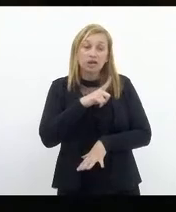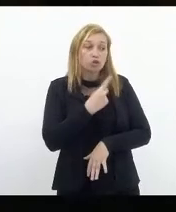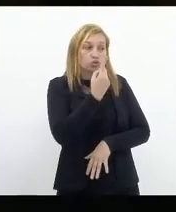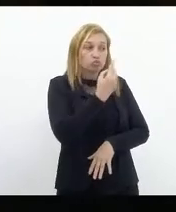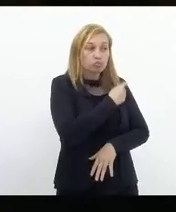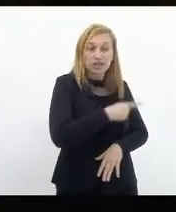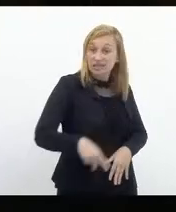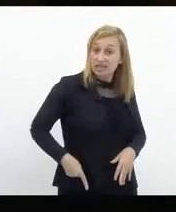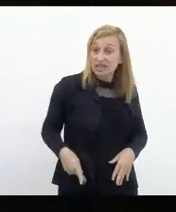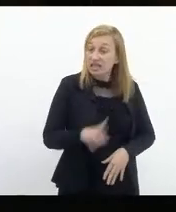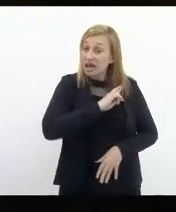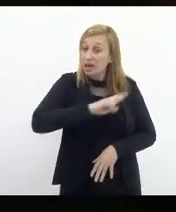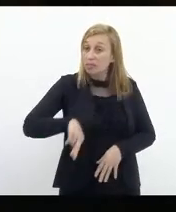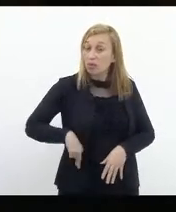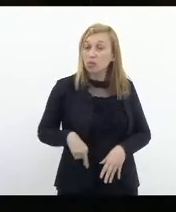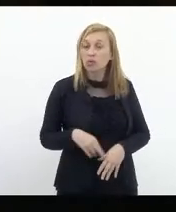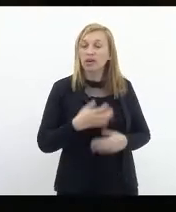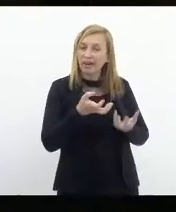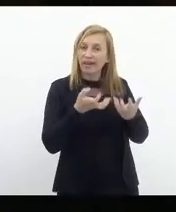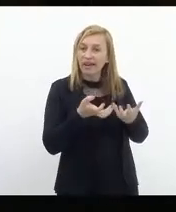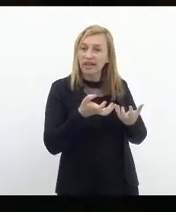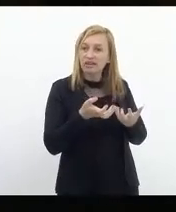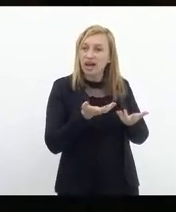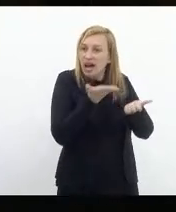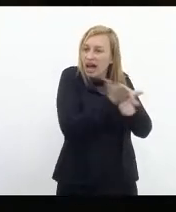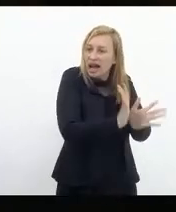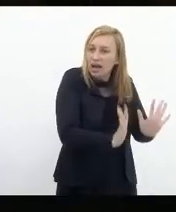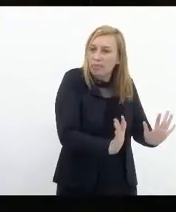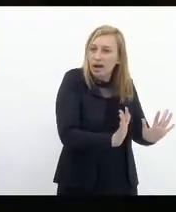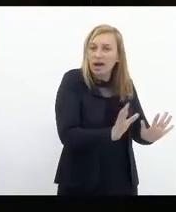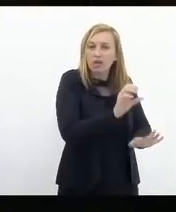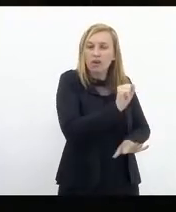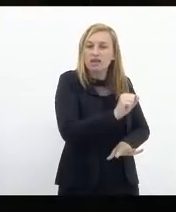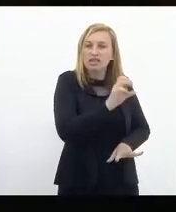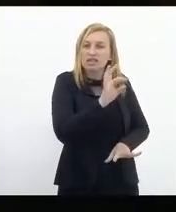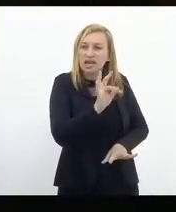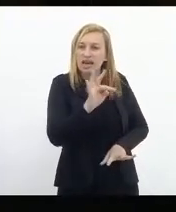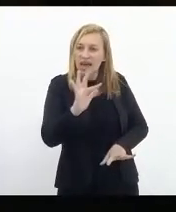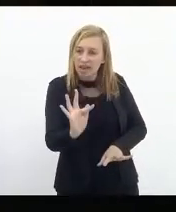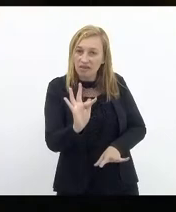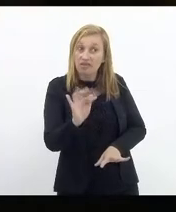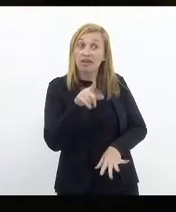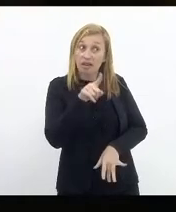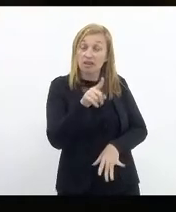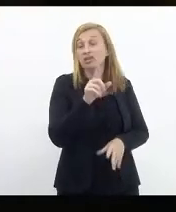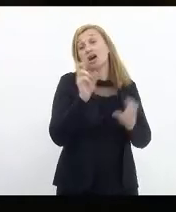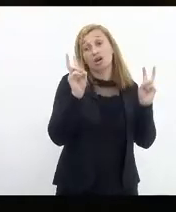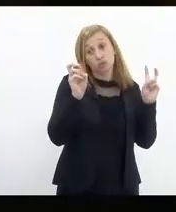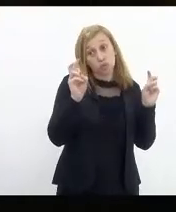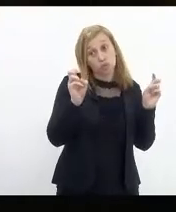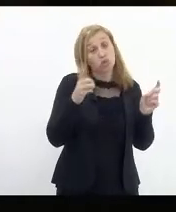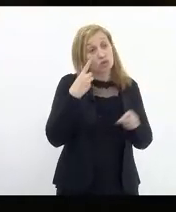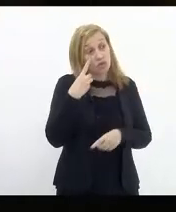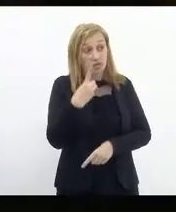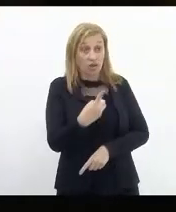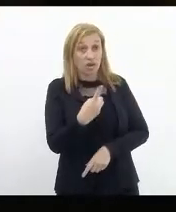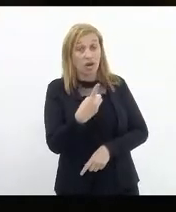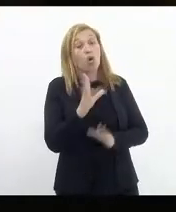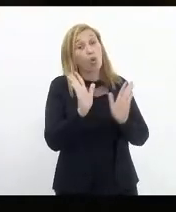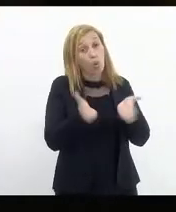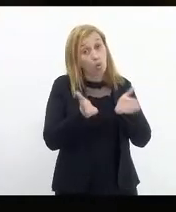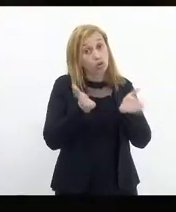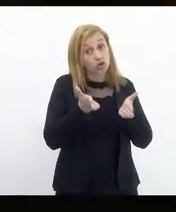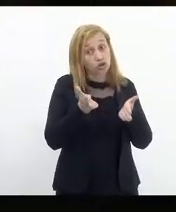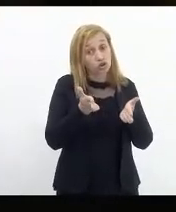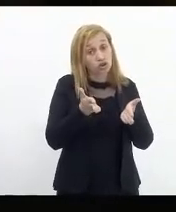presidente da República tentando acabar com o STF. É essa situação que a gente vê hoje em